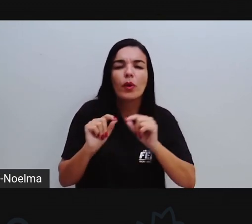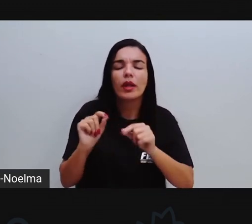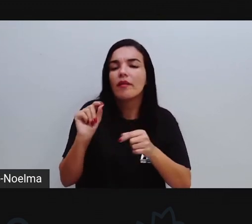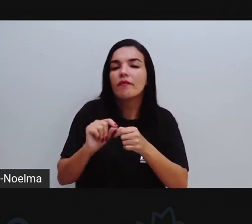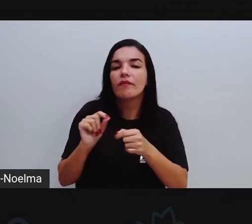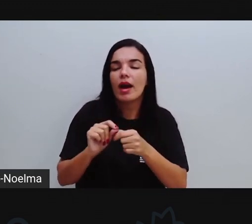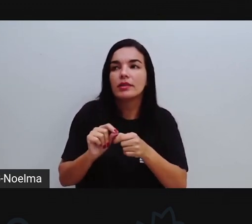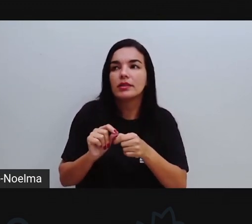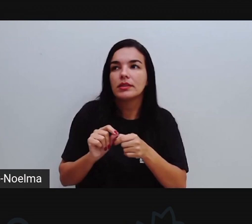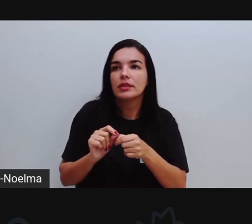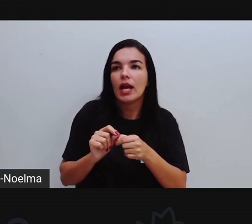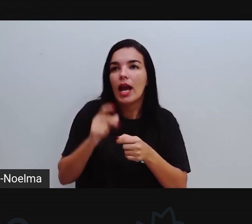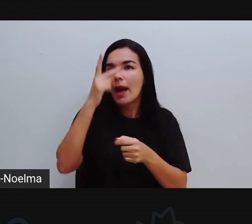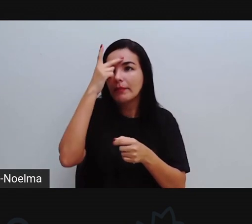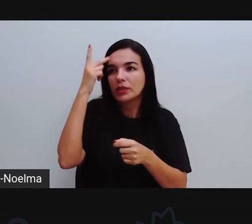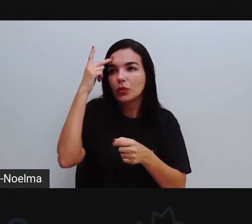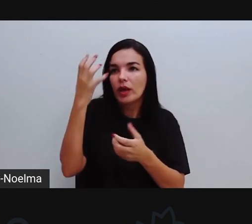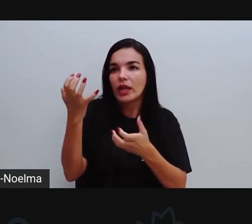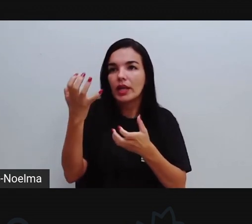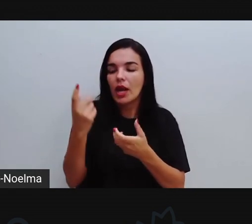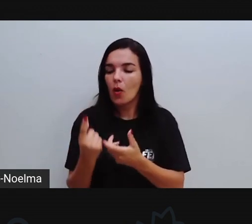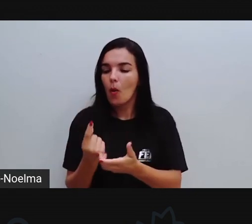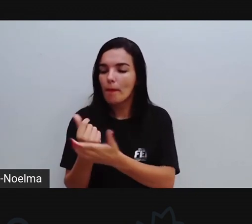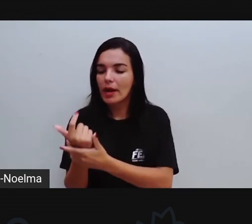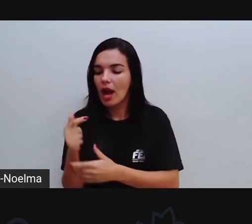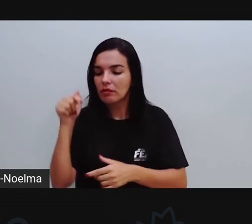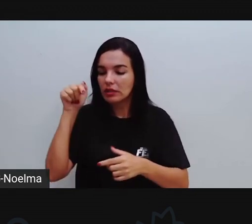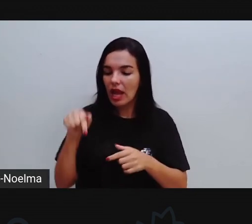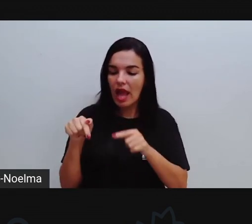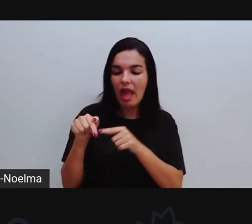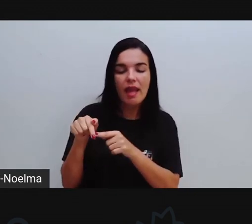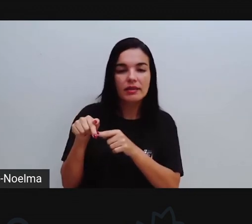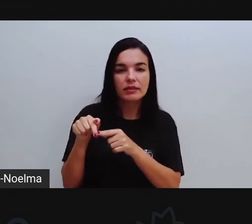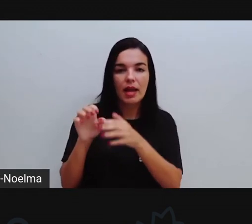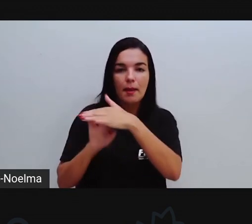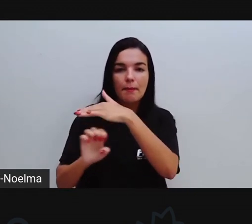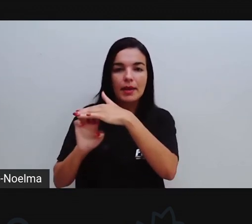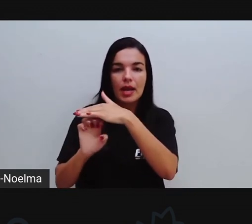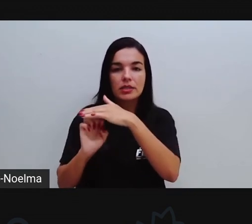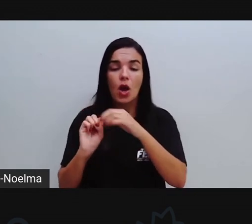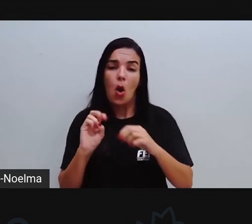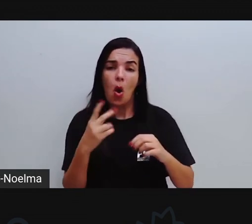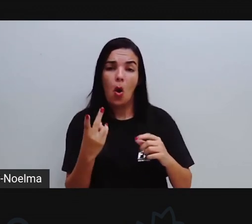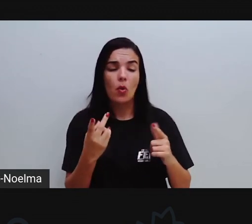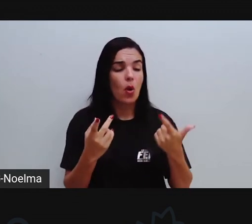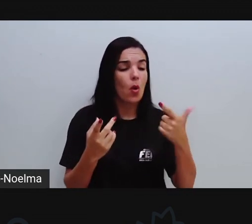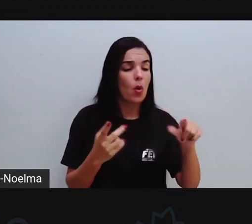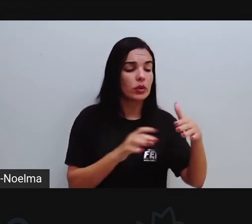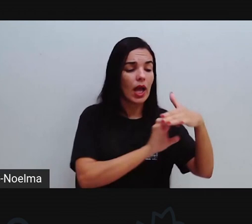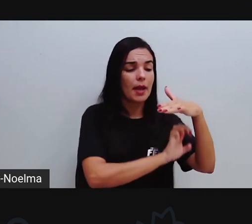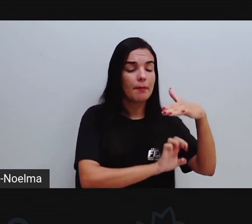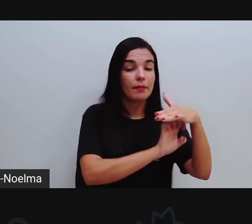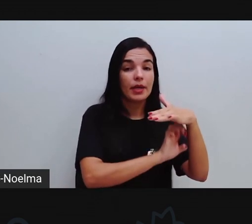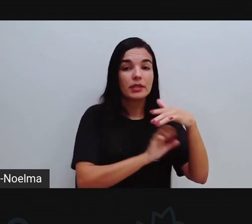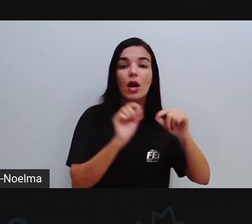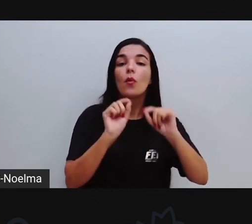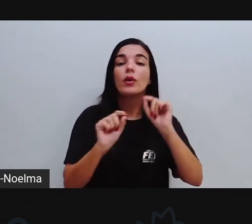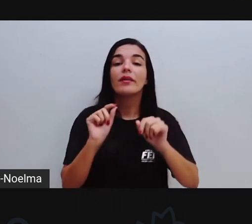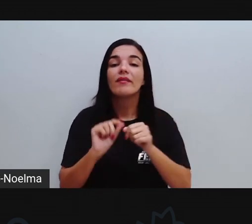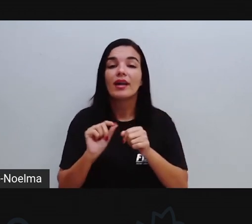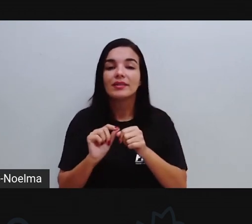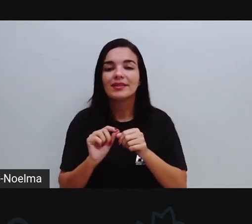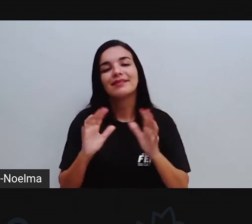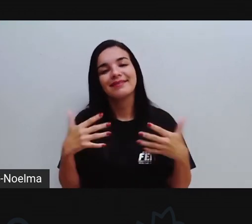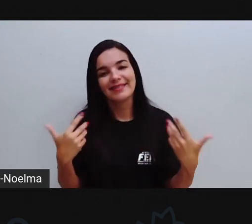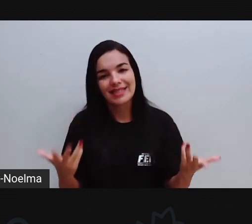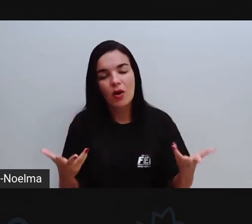ou não outro produto? O que que faz o consumidor escolher um produto dele, né? A